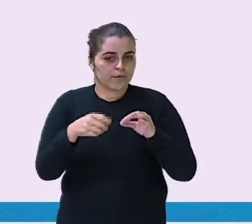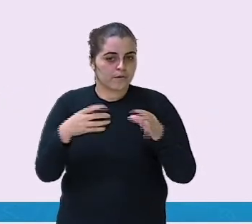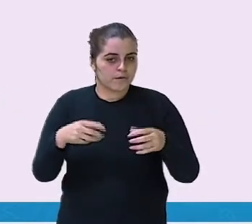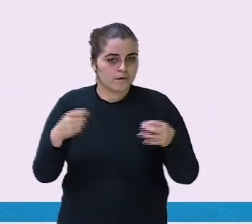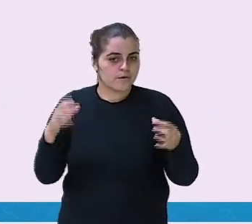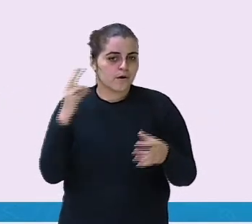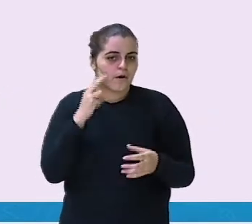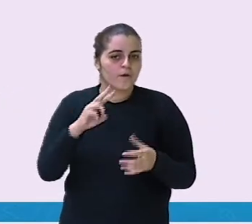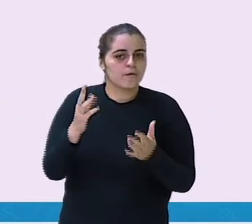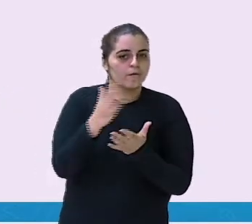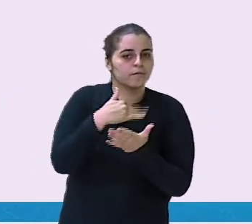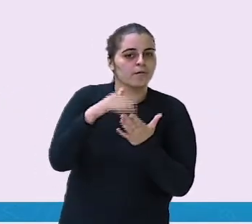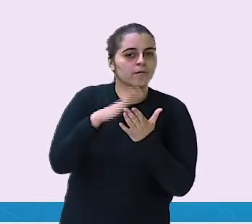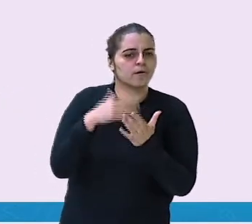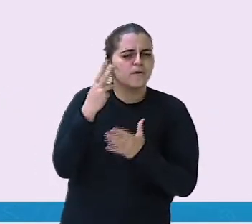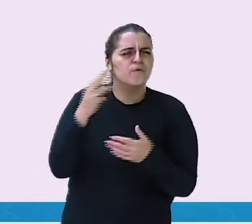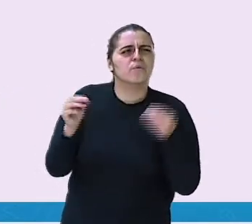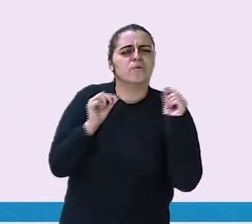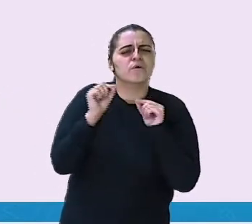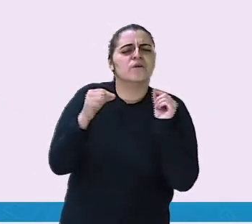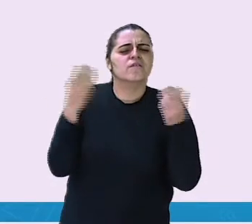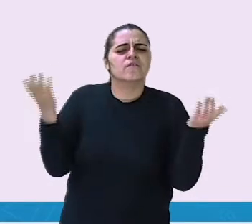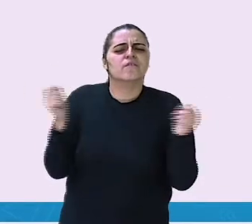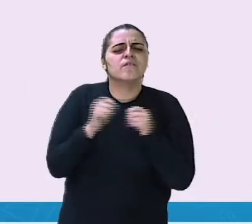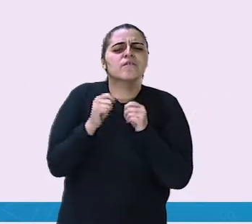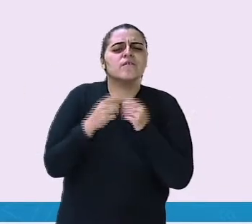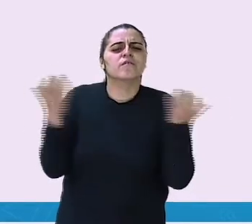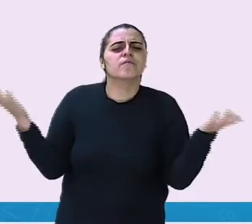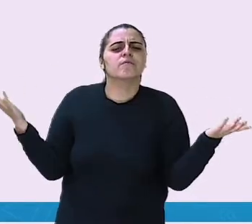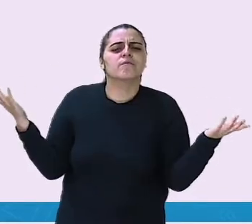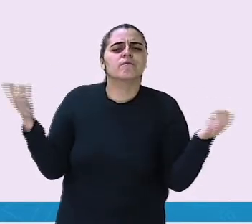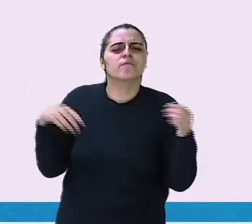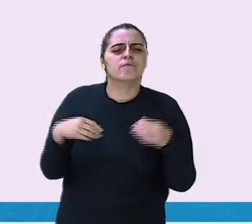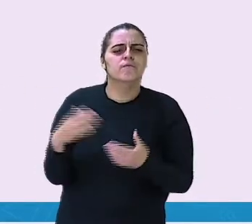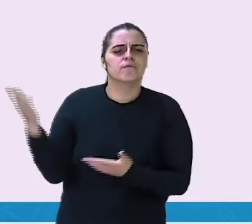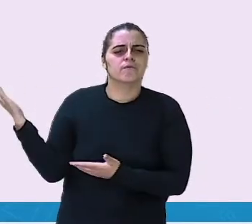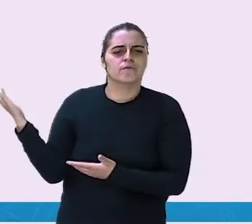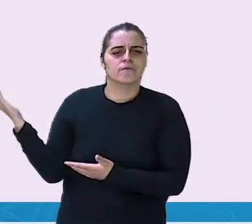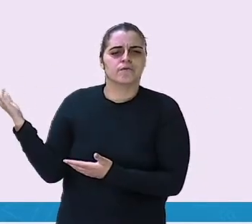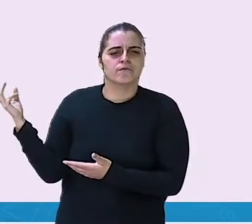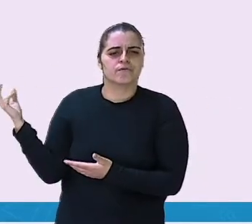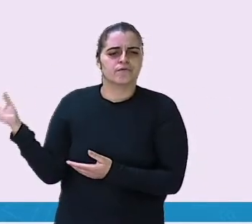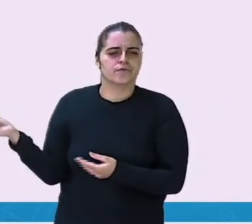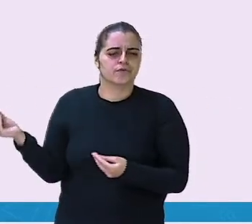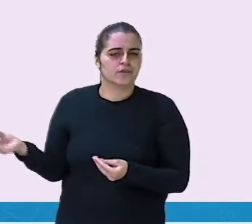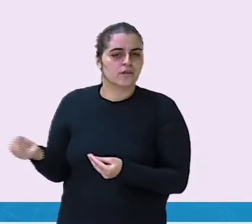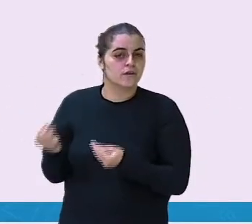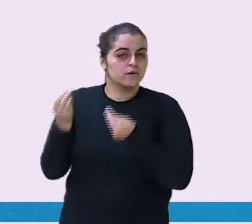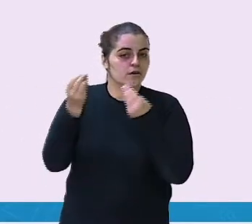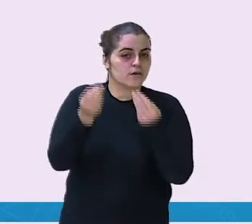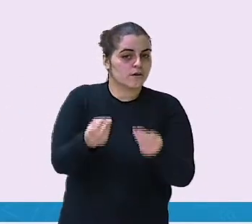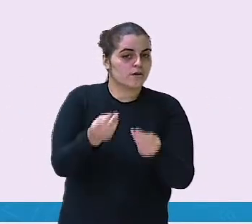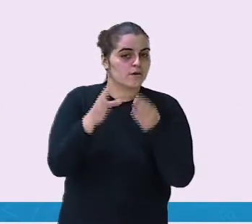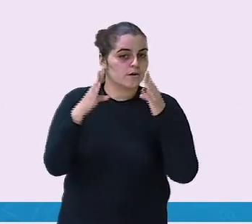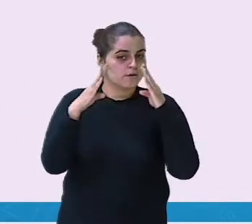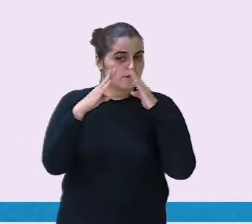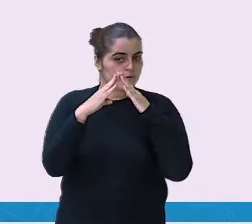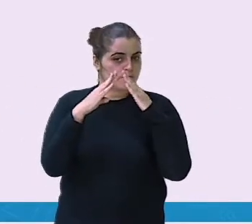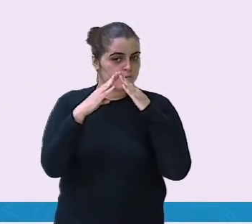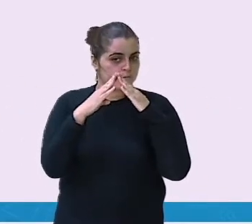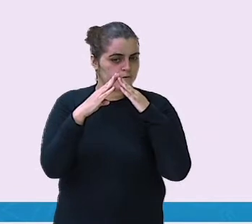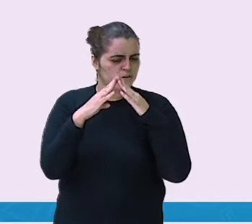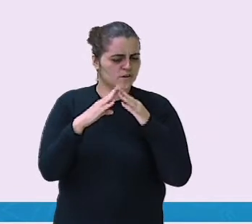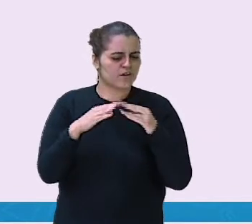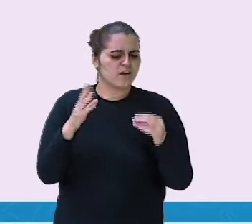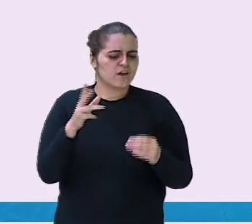na aula de artes. Será o que ele vai fazer com esse cordão de macarrão? Levei o meu para casa. Levei